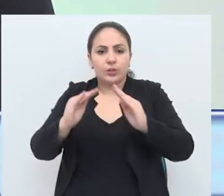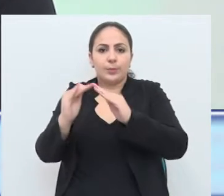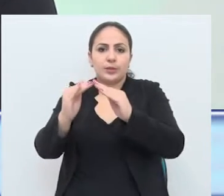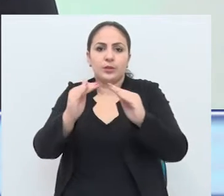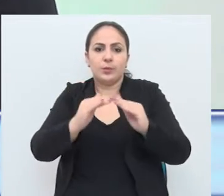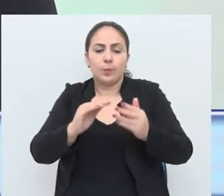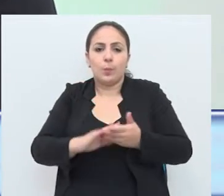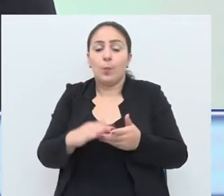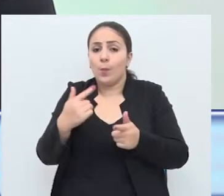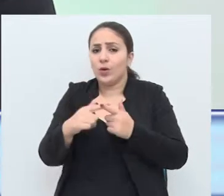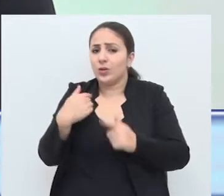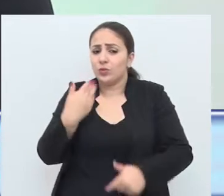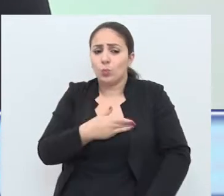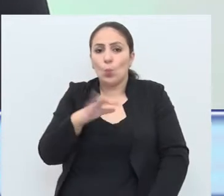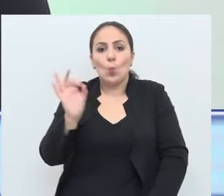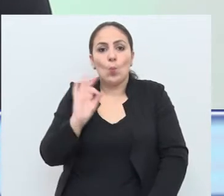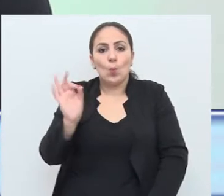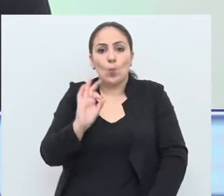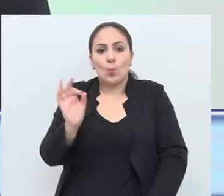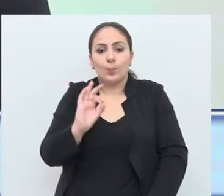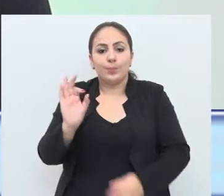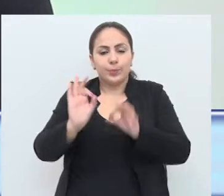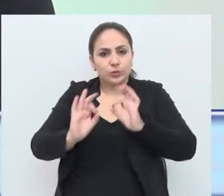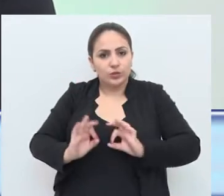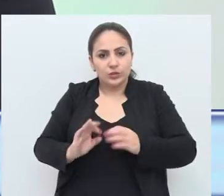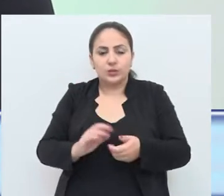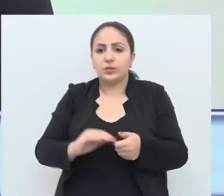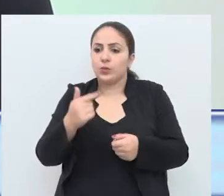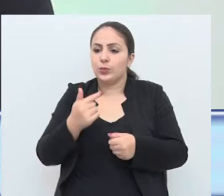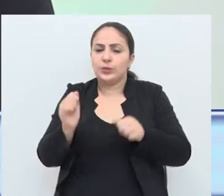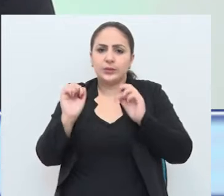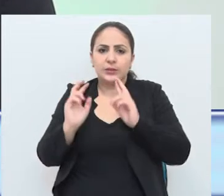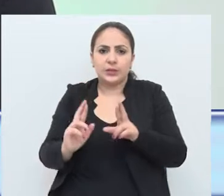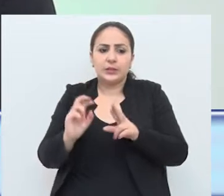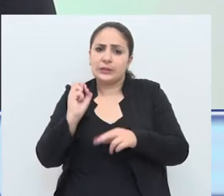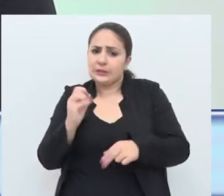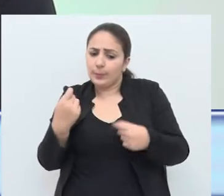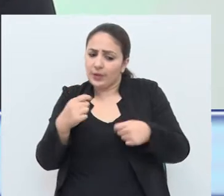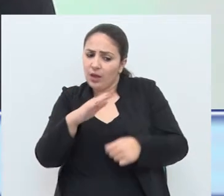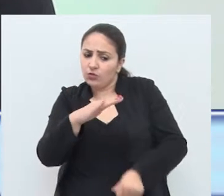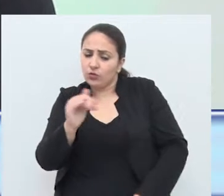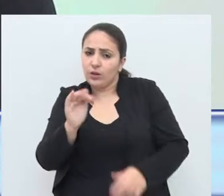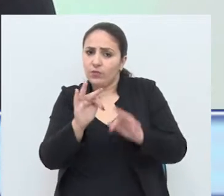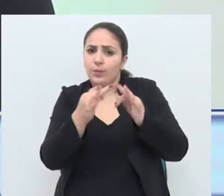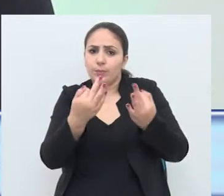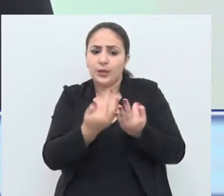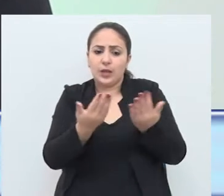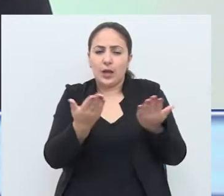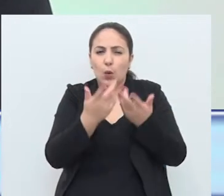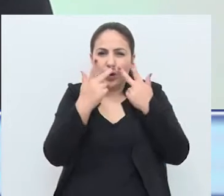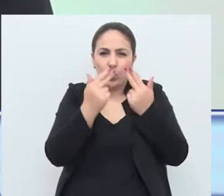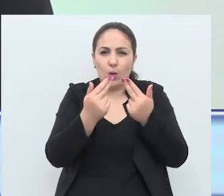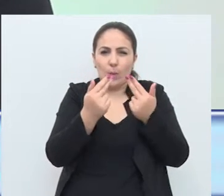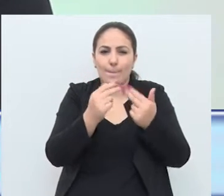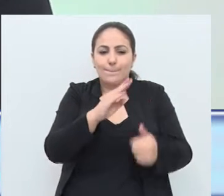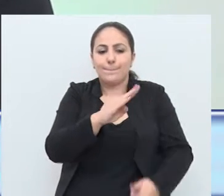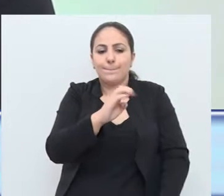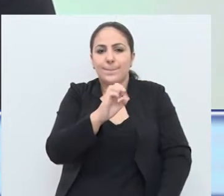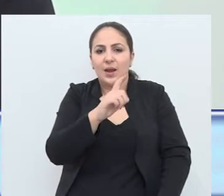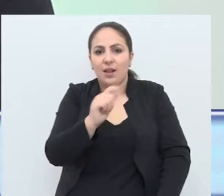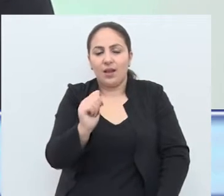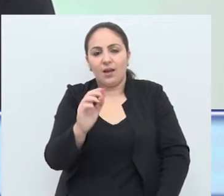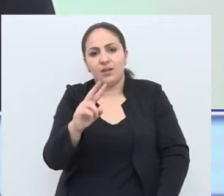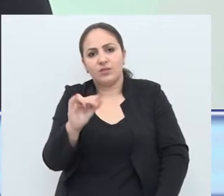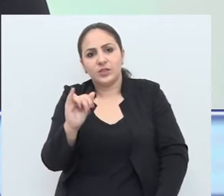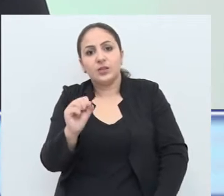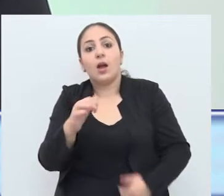habitacionais. Porque nós não temos nenhum projeto, não temos área. Se tiver que tirar umas famílias agora, que nem aquela ali da Bela Vista